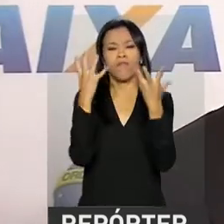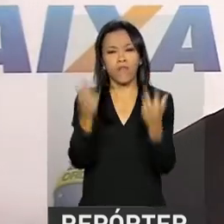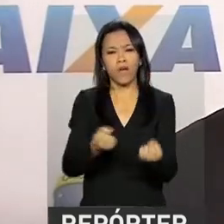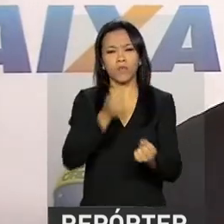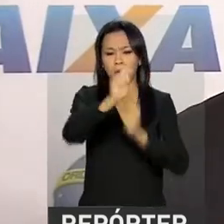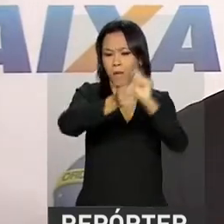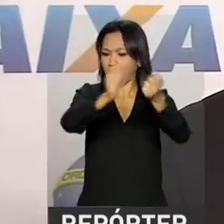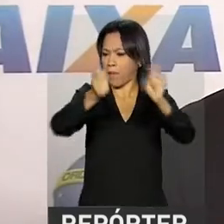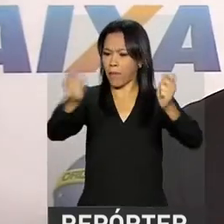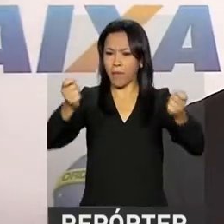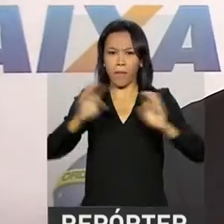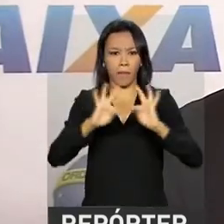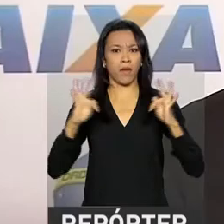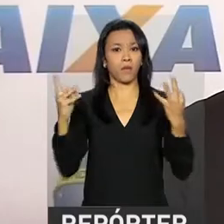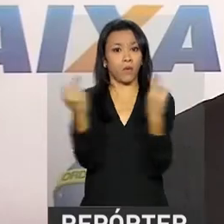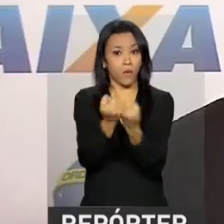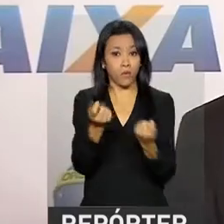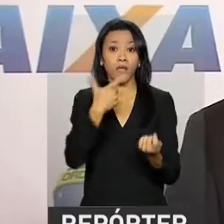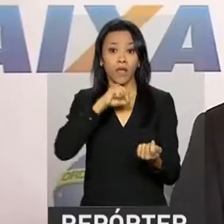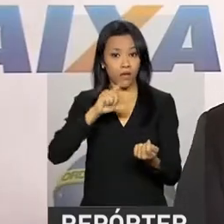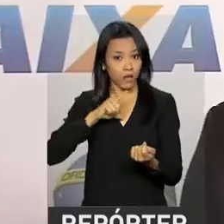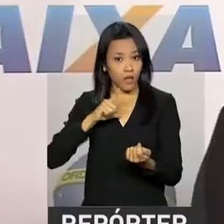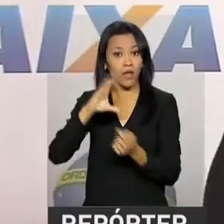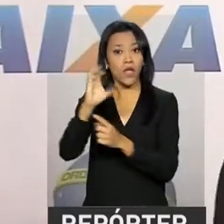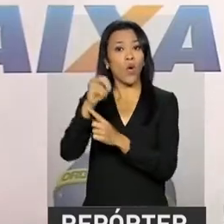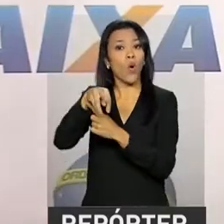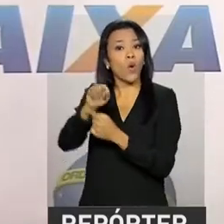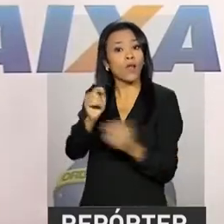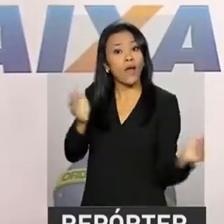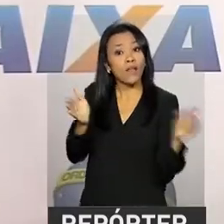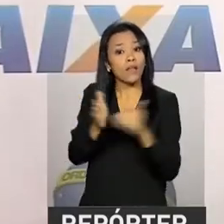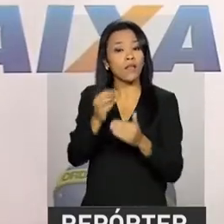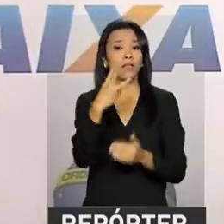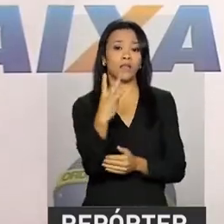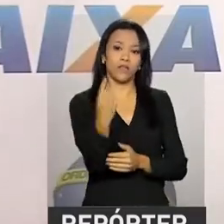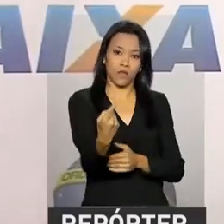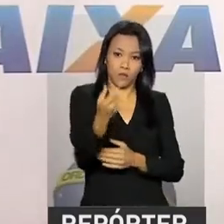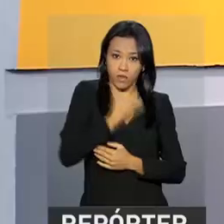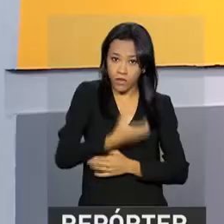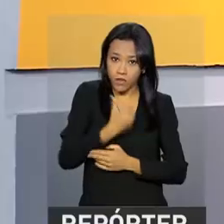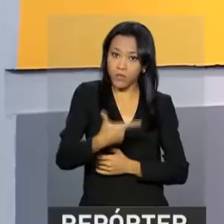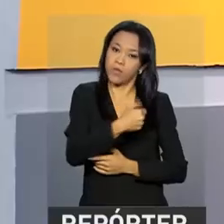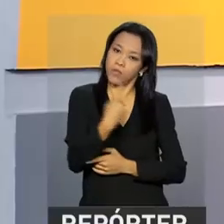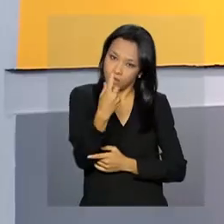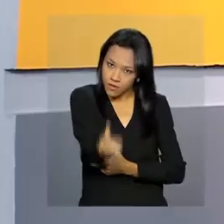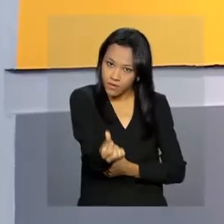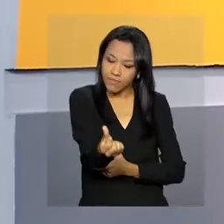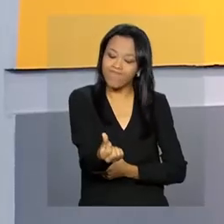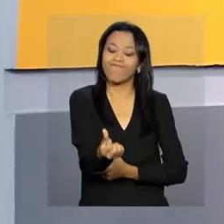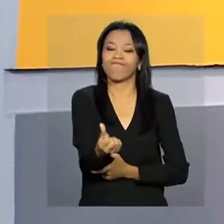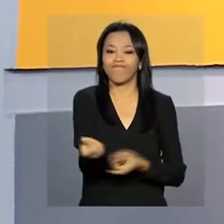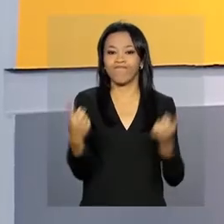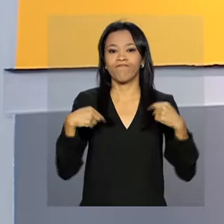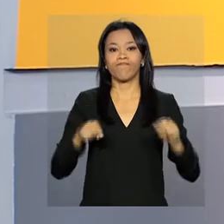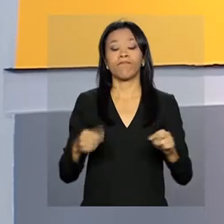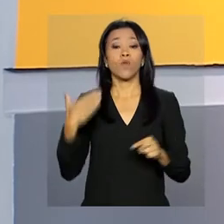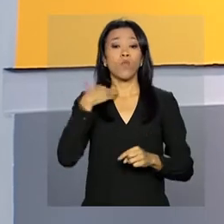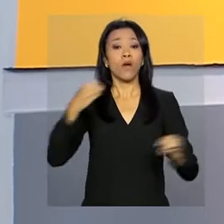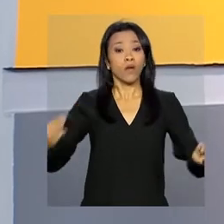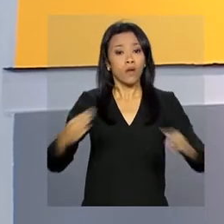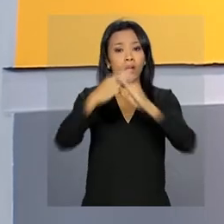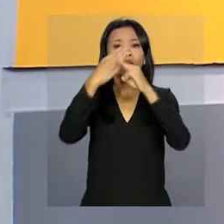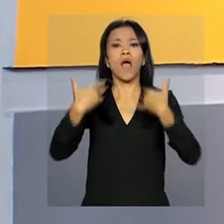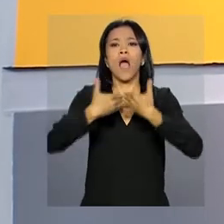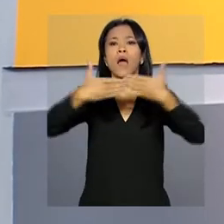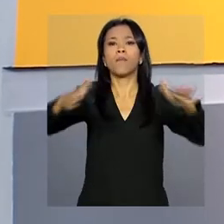trabalhador, aquele que tinha conta, até 31 de dezembro de 2016. A Caixa Econômica Federal